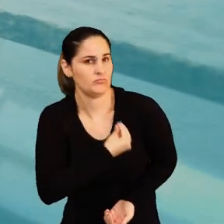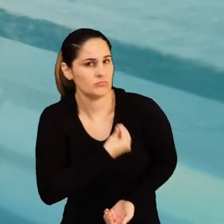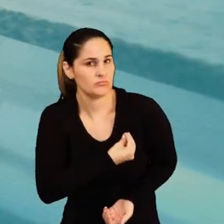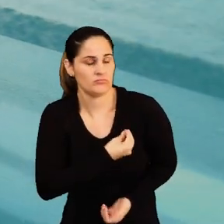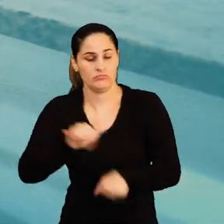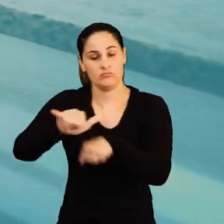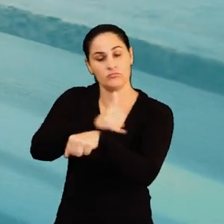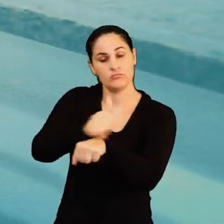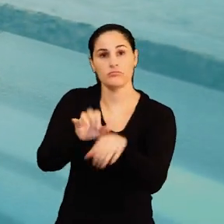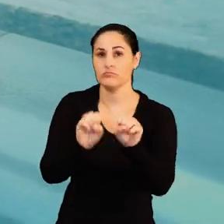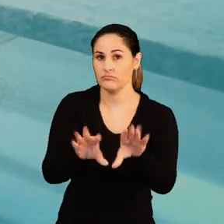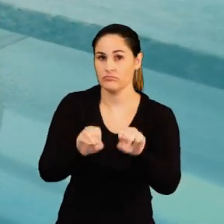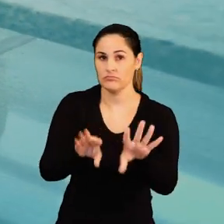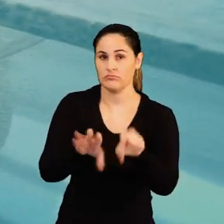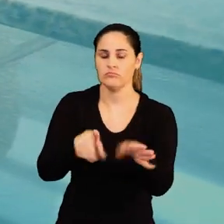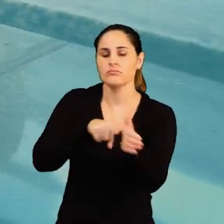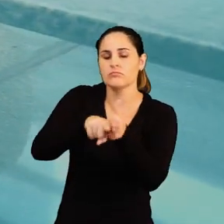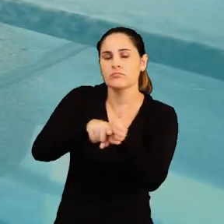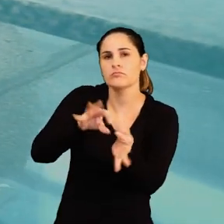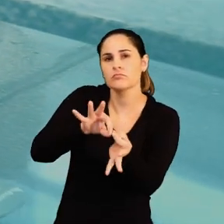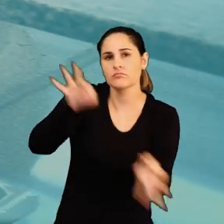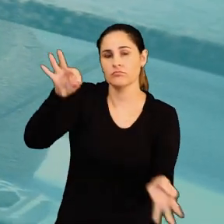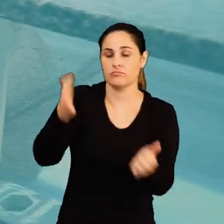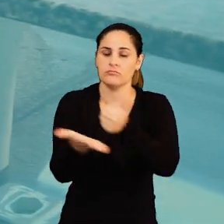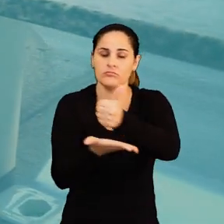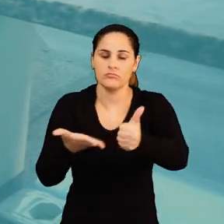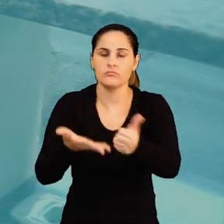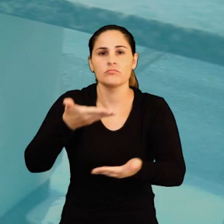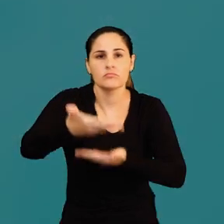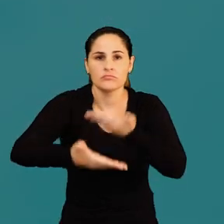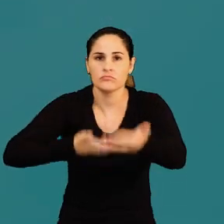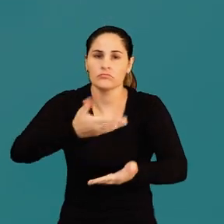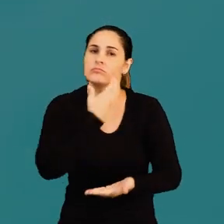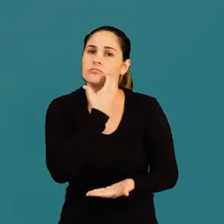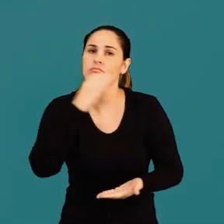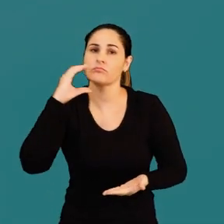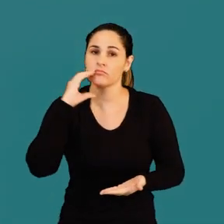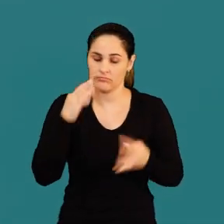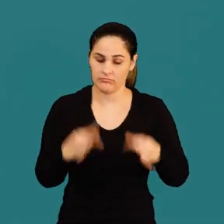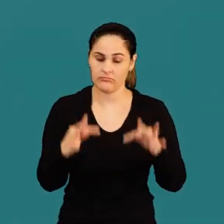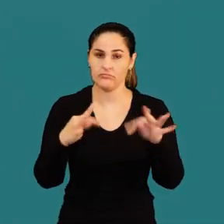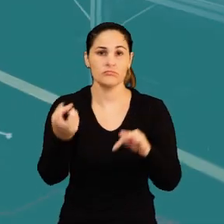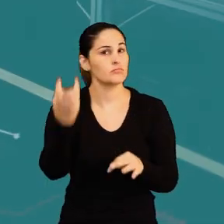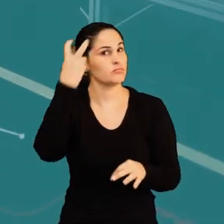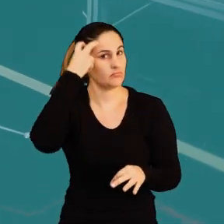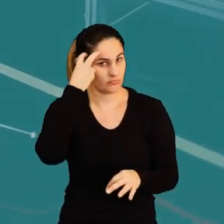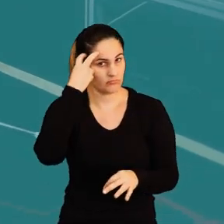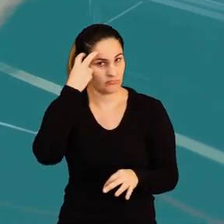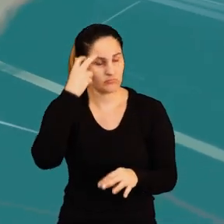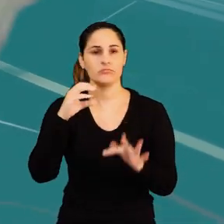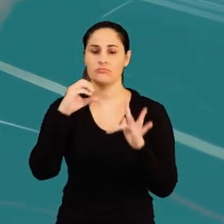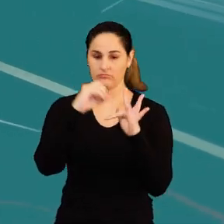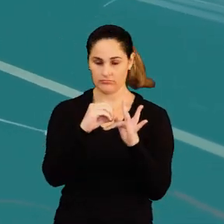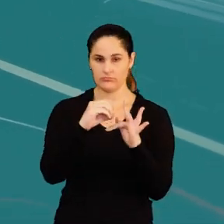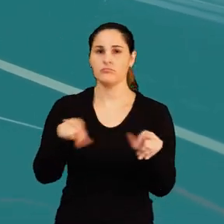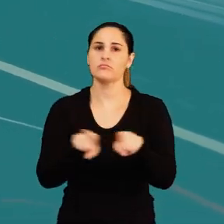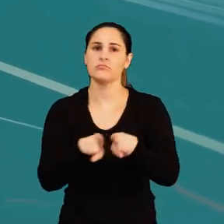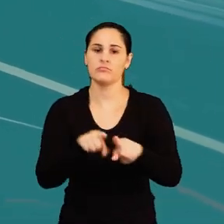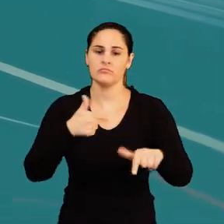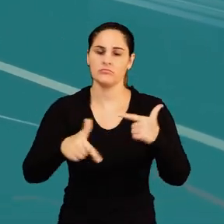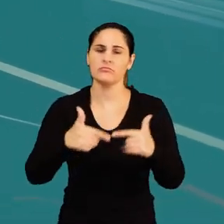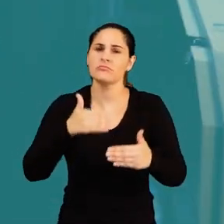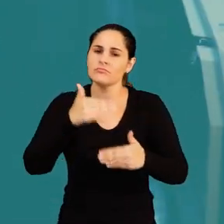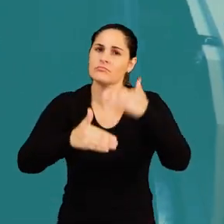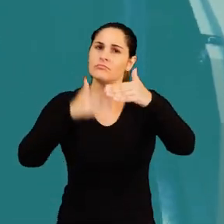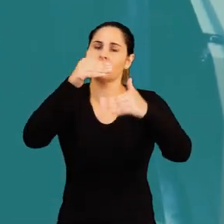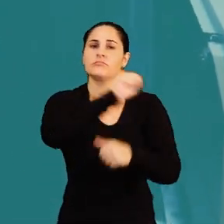ações de ensino, pesquisa e extensão baseadas na integração entre ciência, tecnologia e cultura. O IFC atua no crescimento